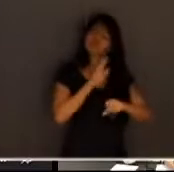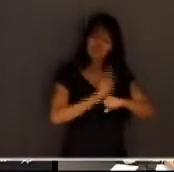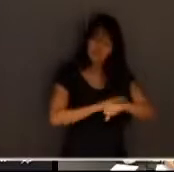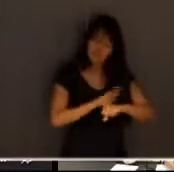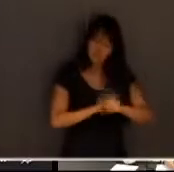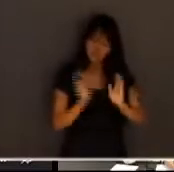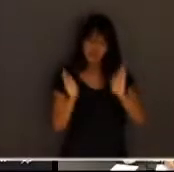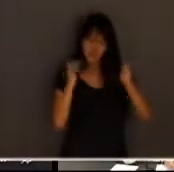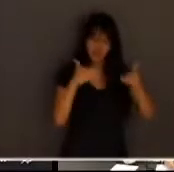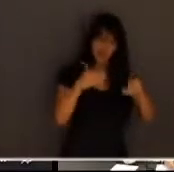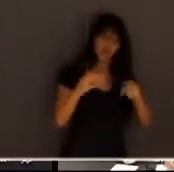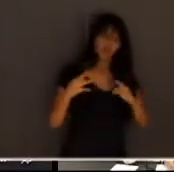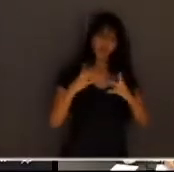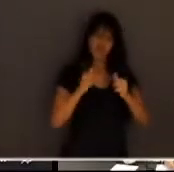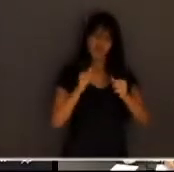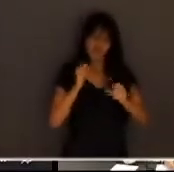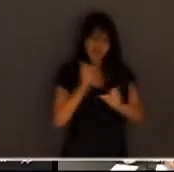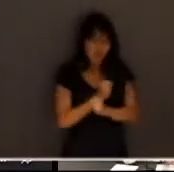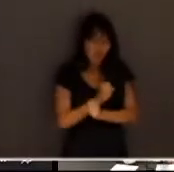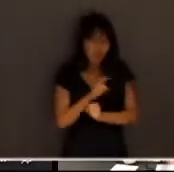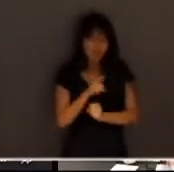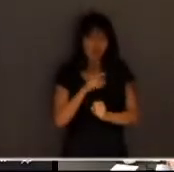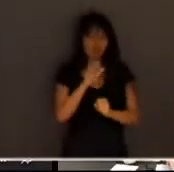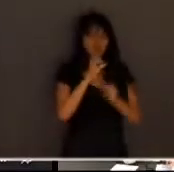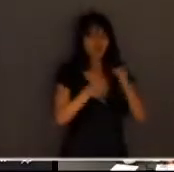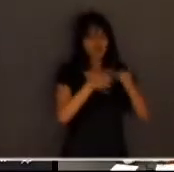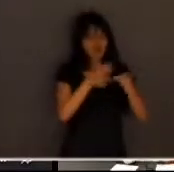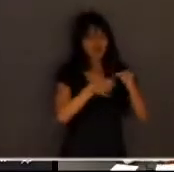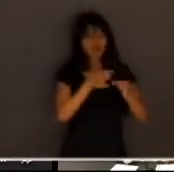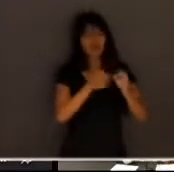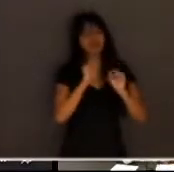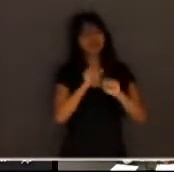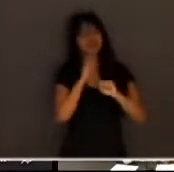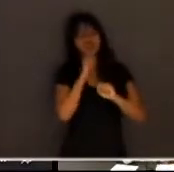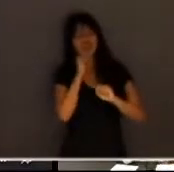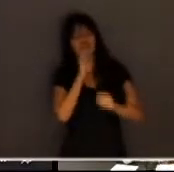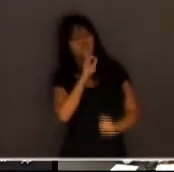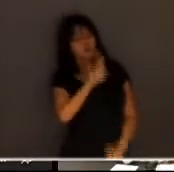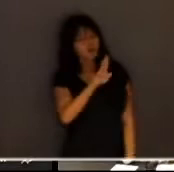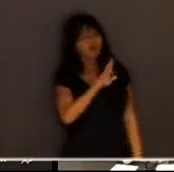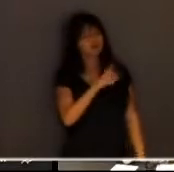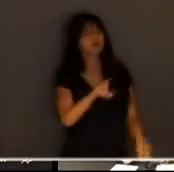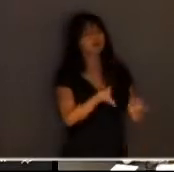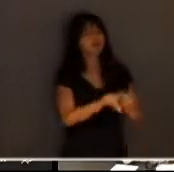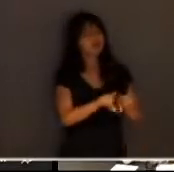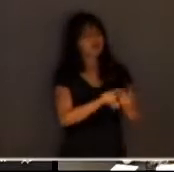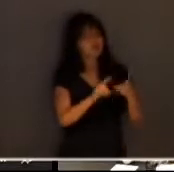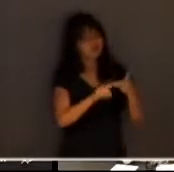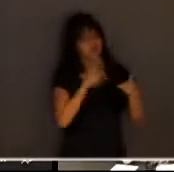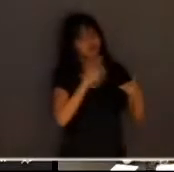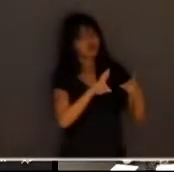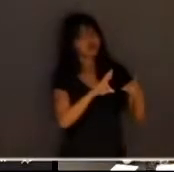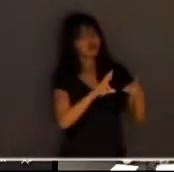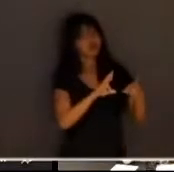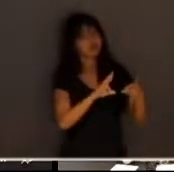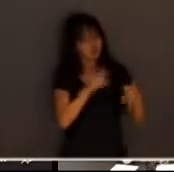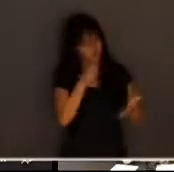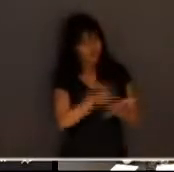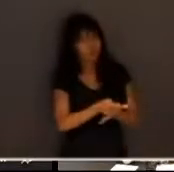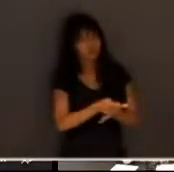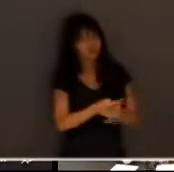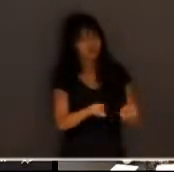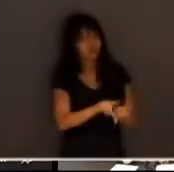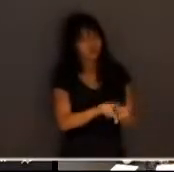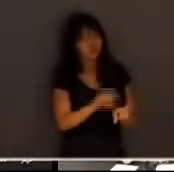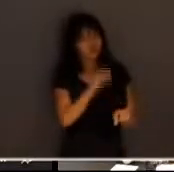concentração total no julgamento réplica tenho pra mim que a réplica em regra é obrigatória há